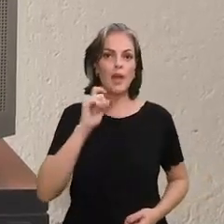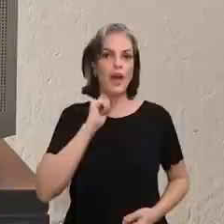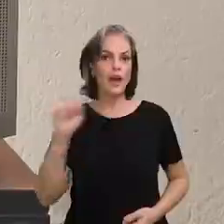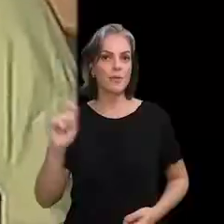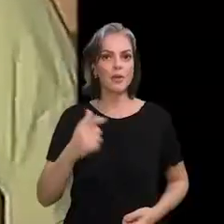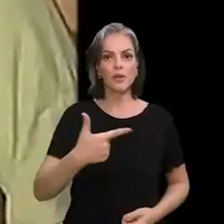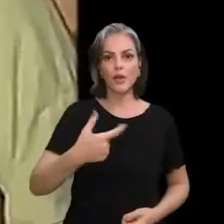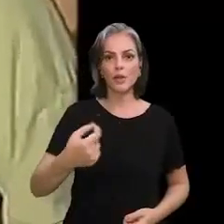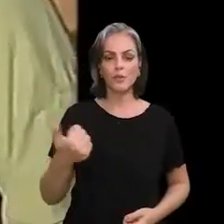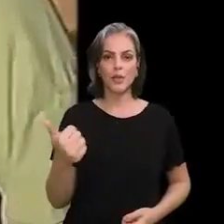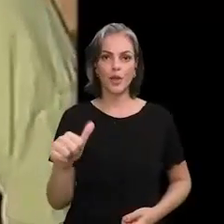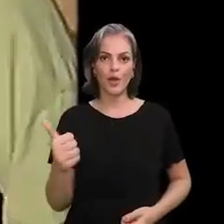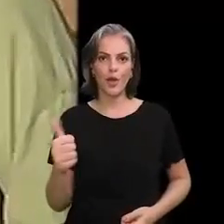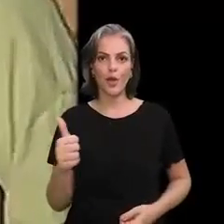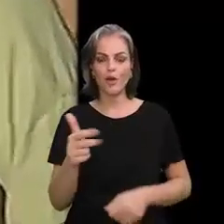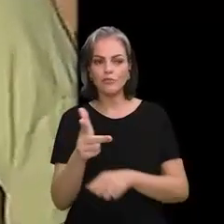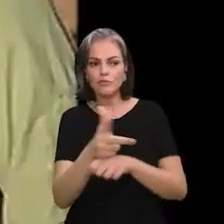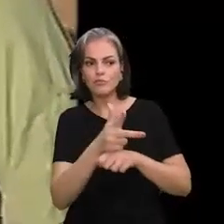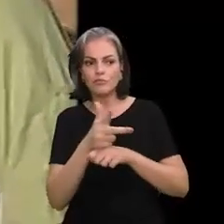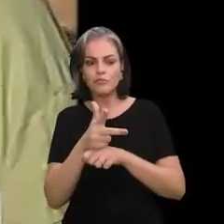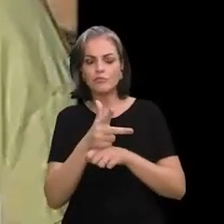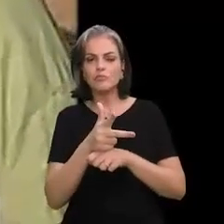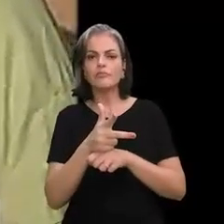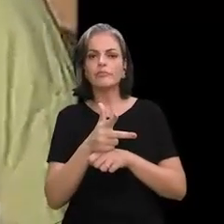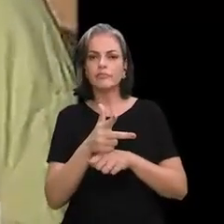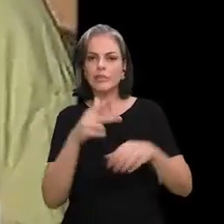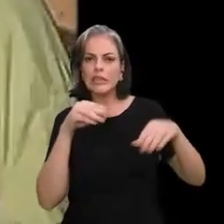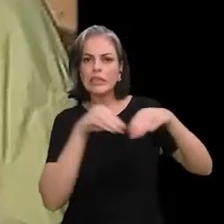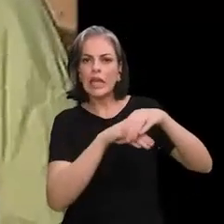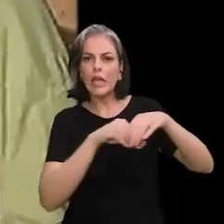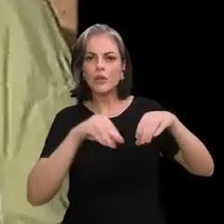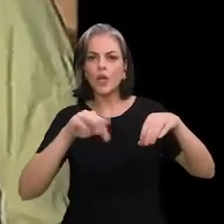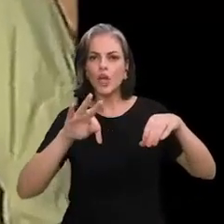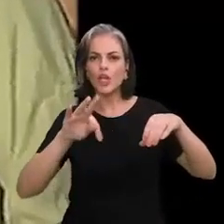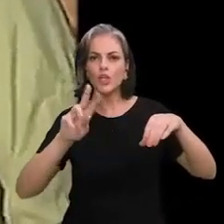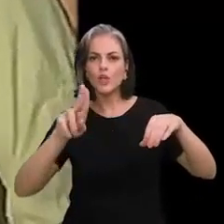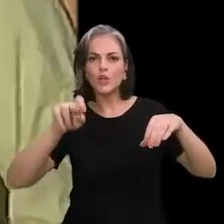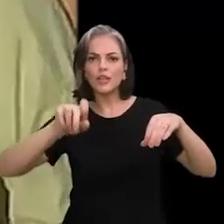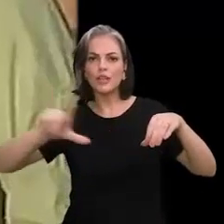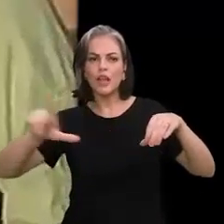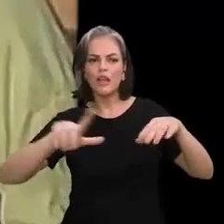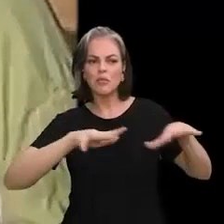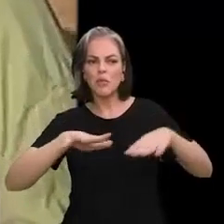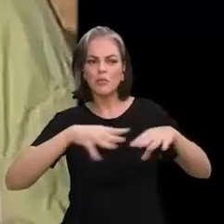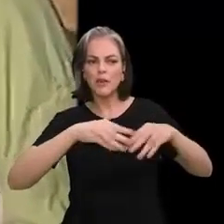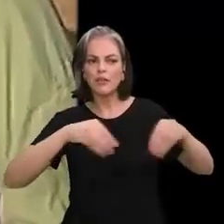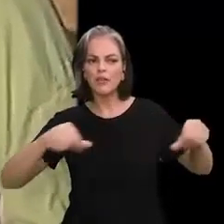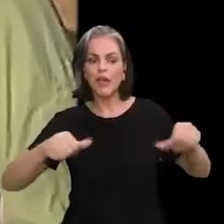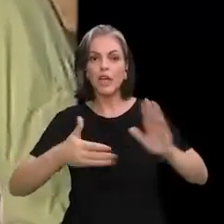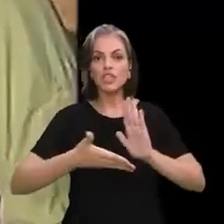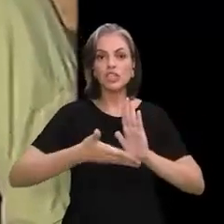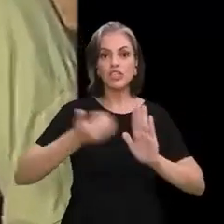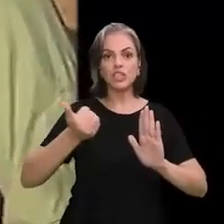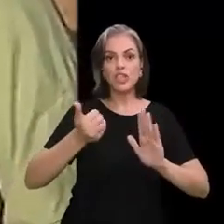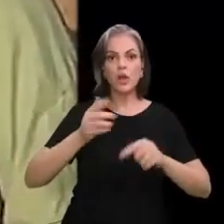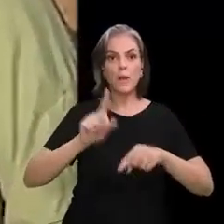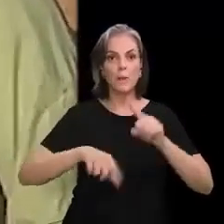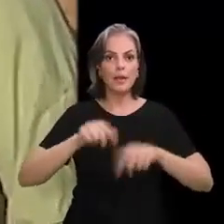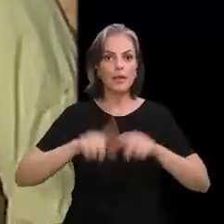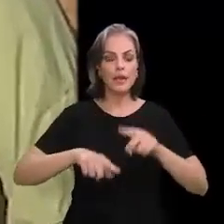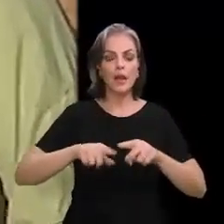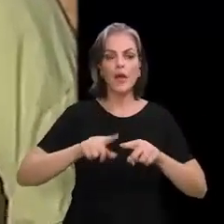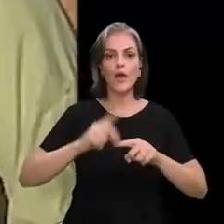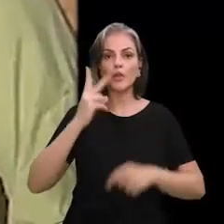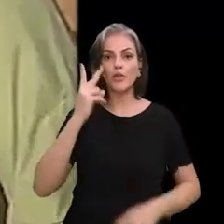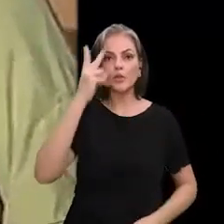2011. O sistema de monitoramento lá dentro do túnel indicou uma movimentação de terra. Todos os equipamentos foram retirados e duas